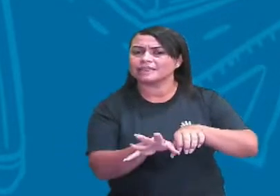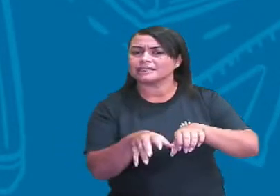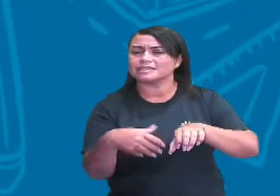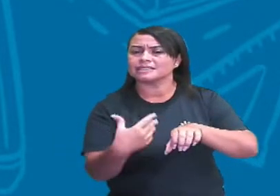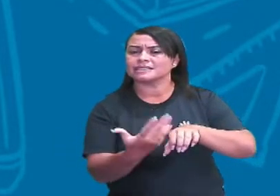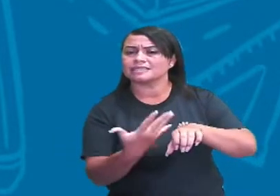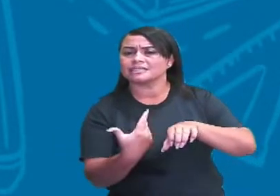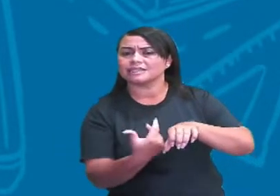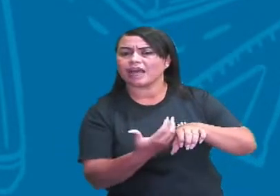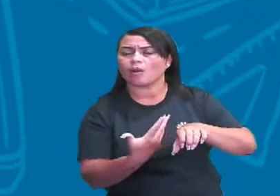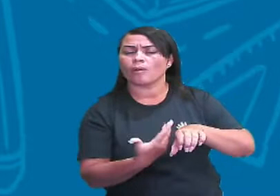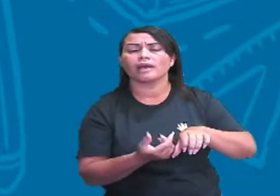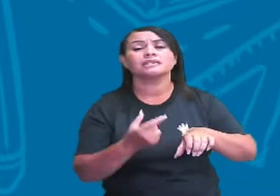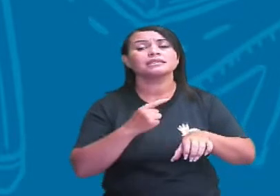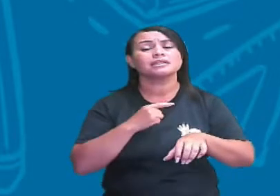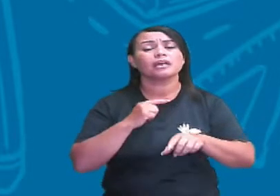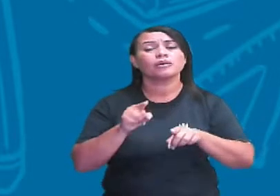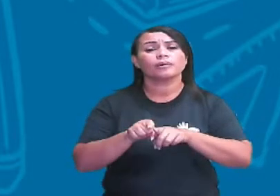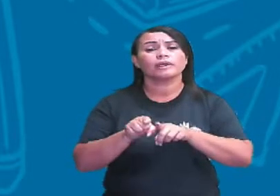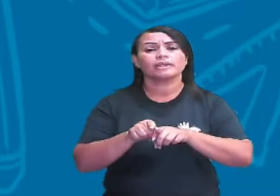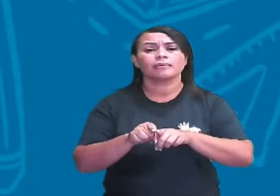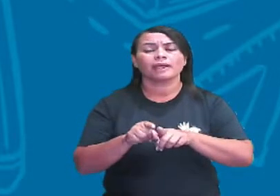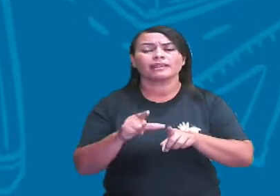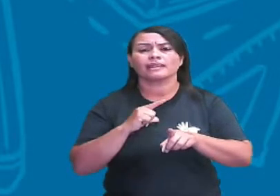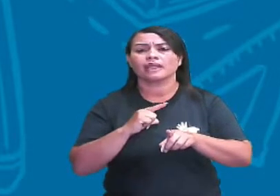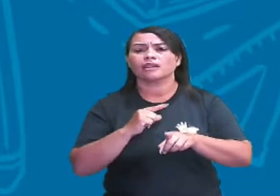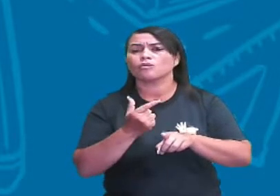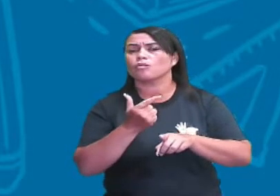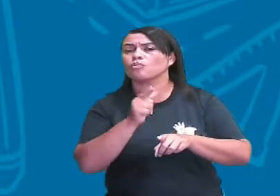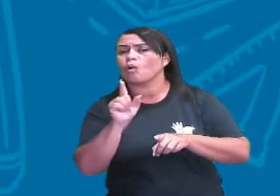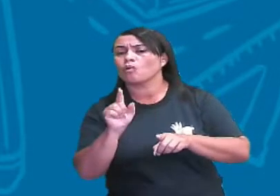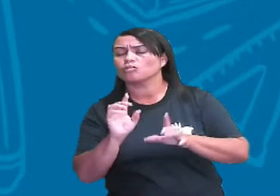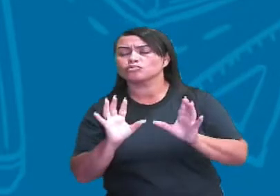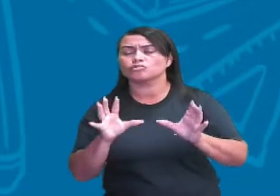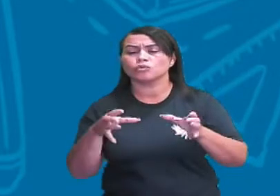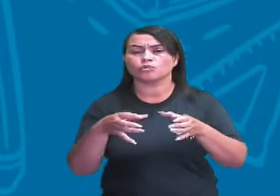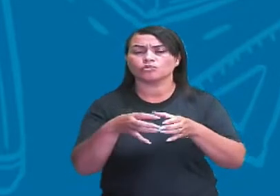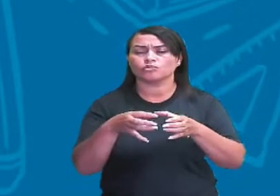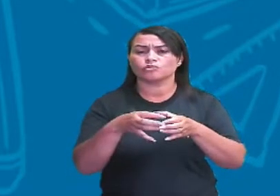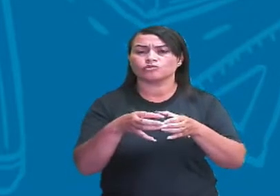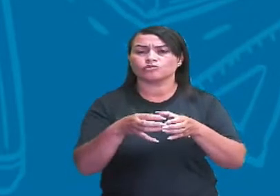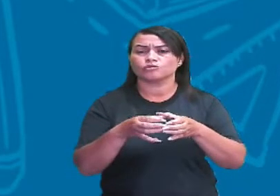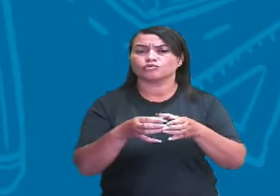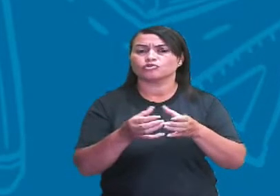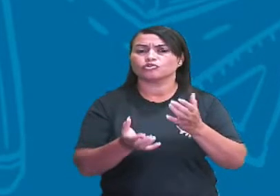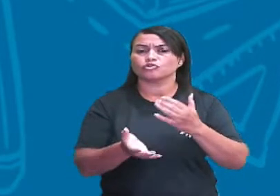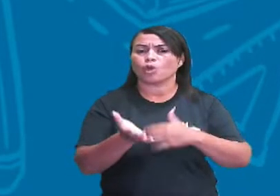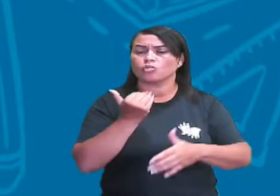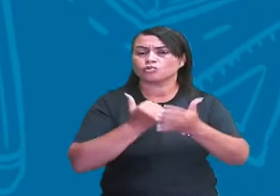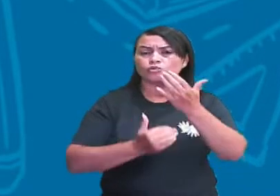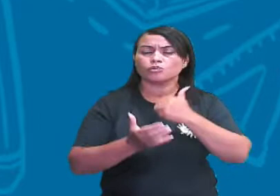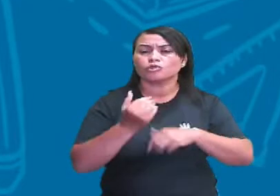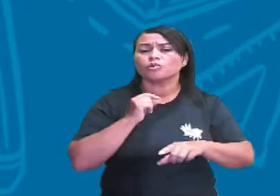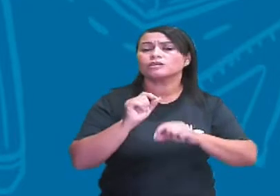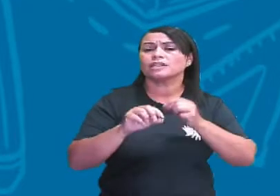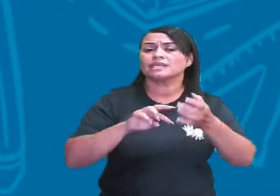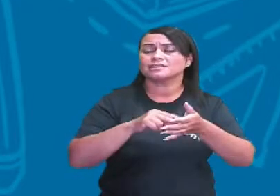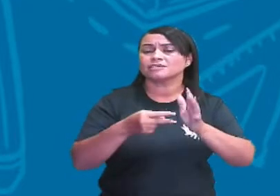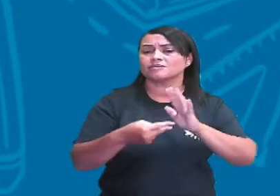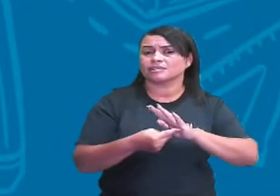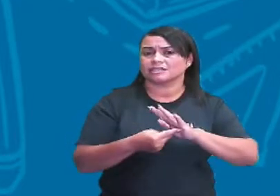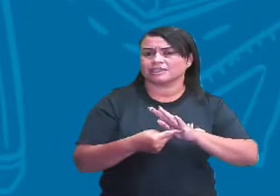A outra categoria dentro da nossa cadeia alimentar é a categoria dos consumidores. Esses consumidores são